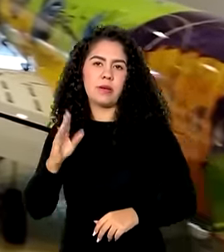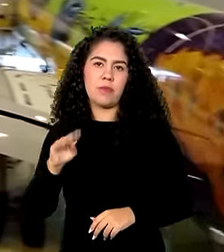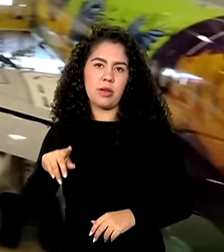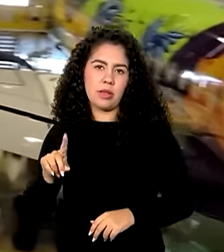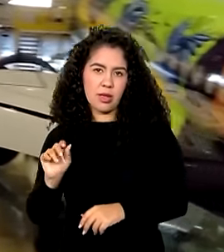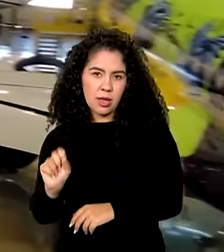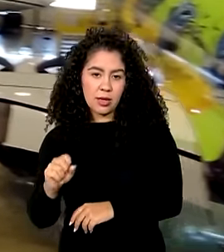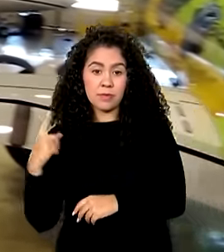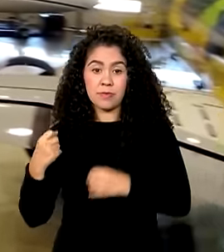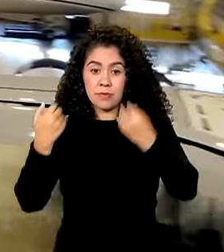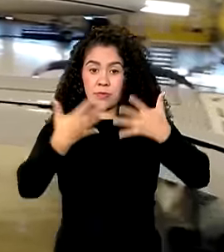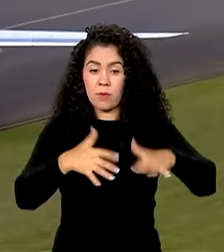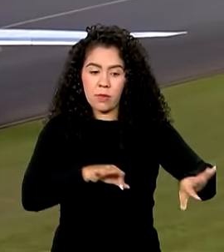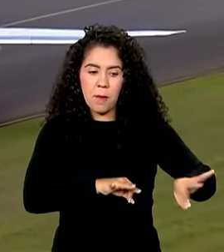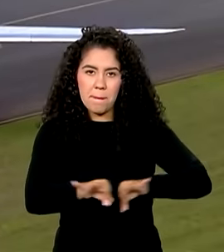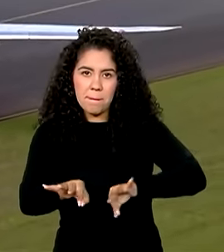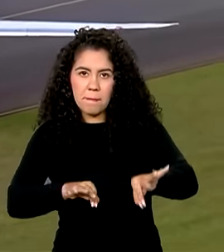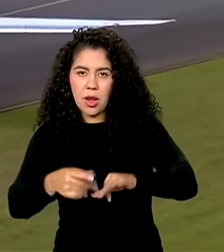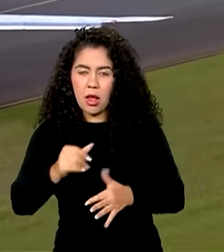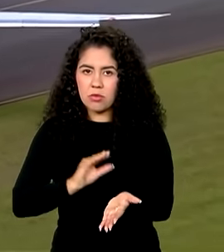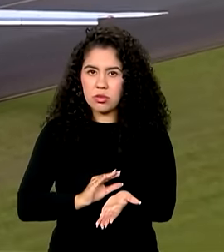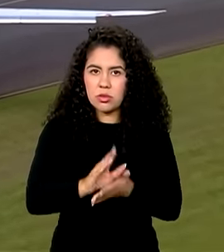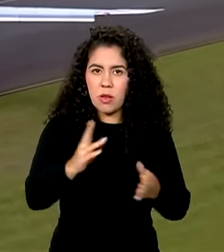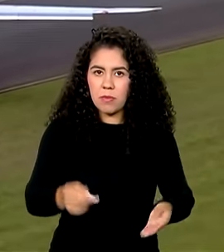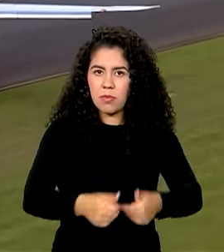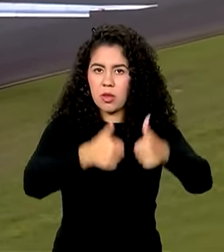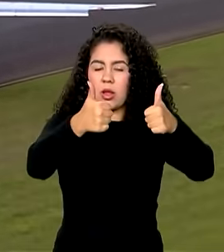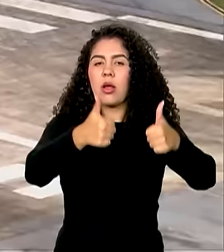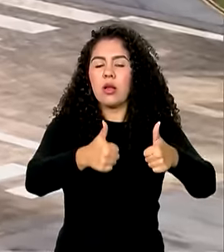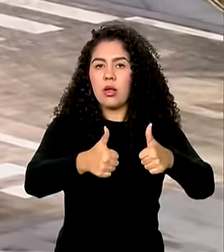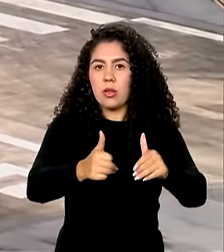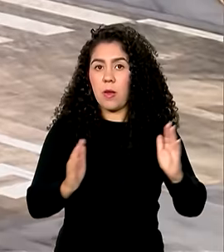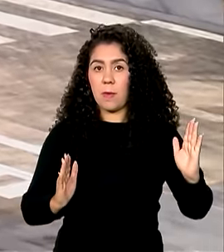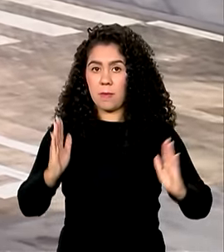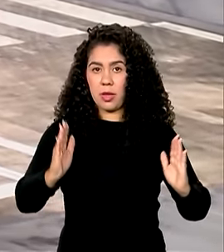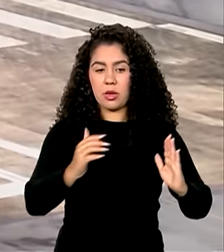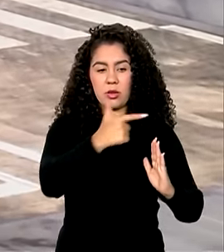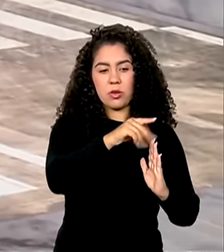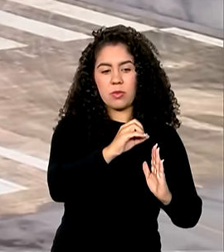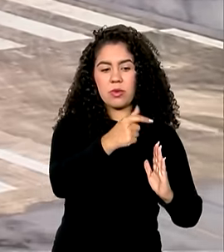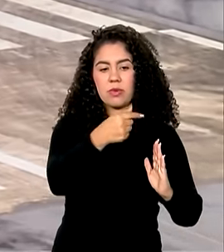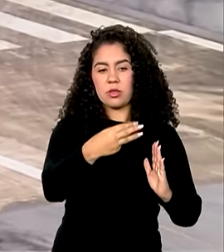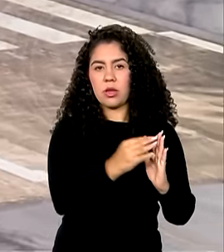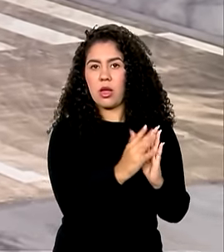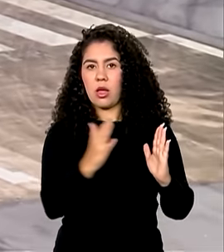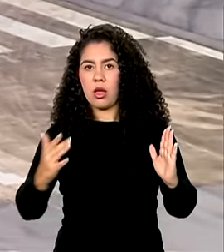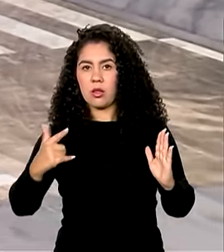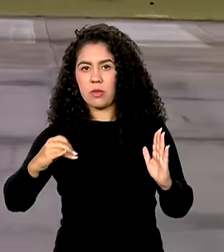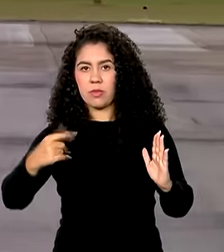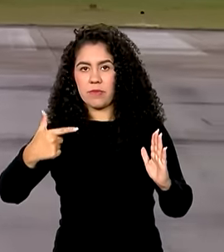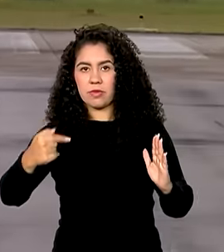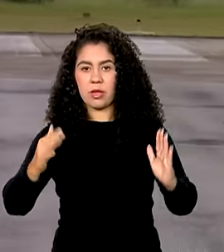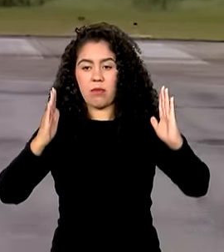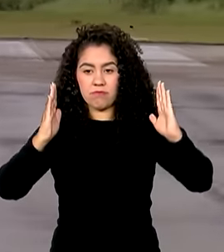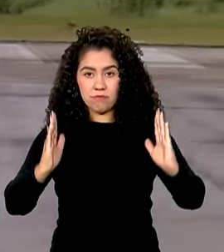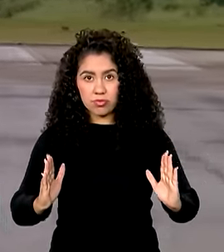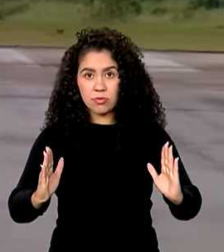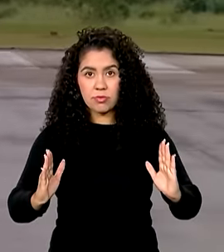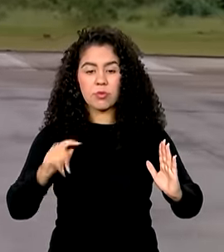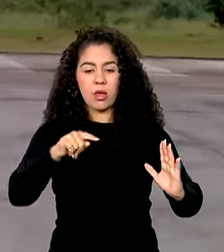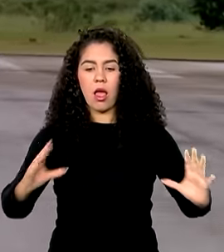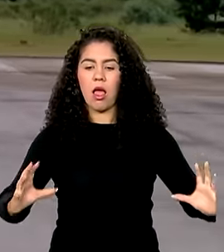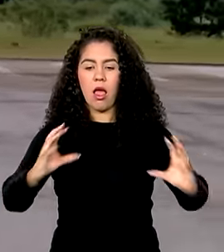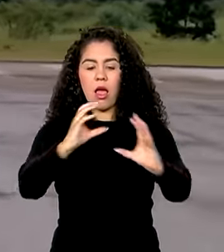investimentos em inovação da empresa para o período 2023-2027 conta com R